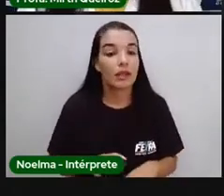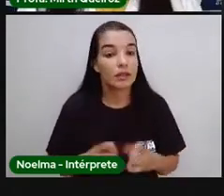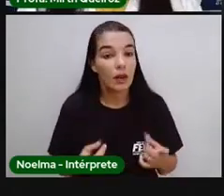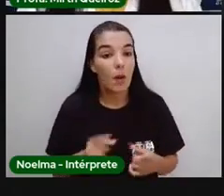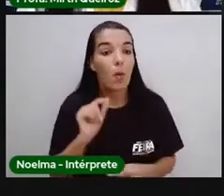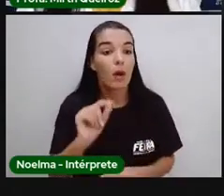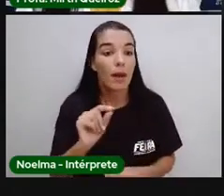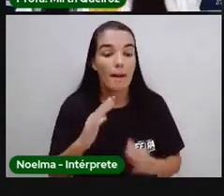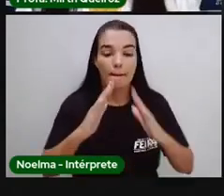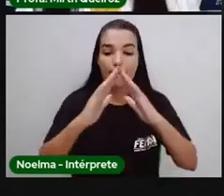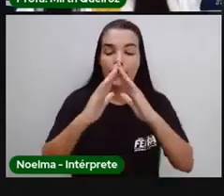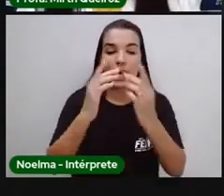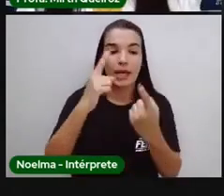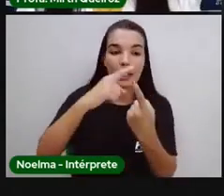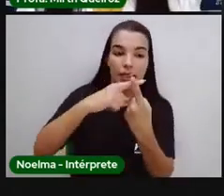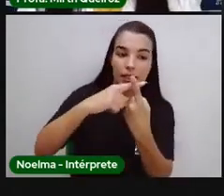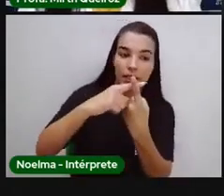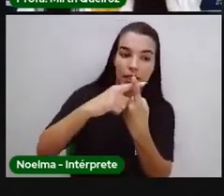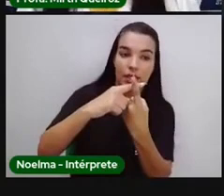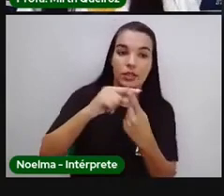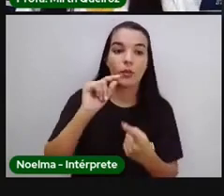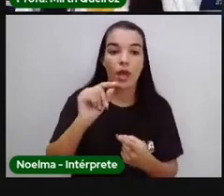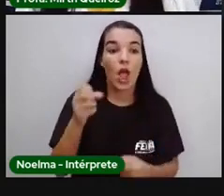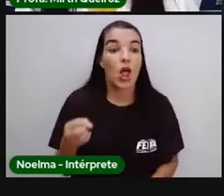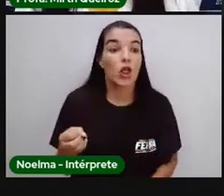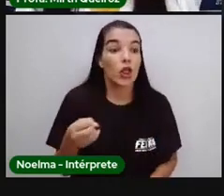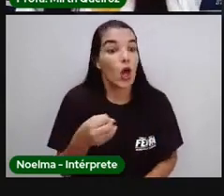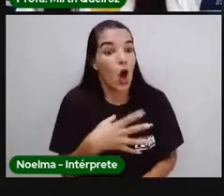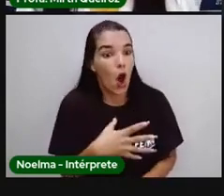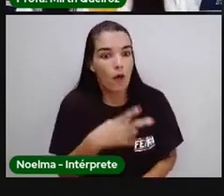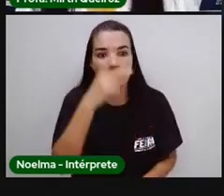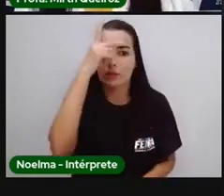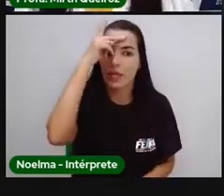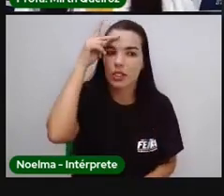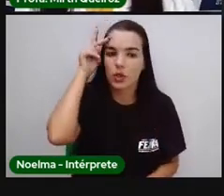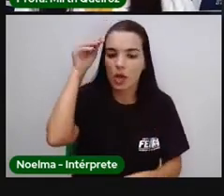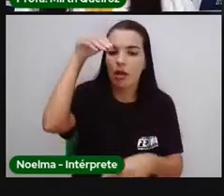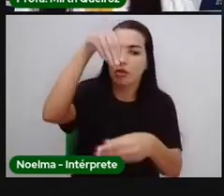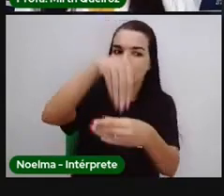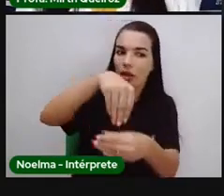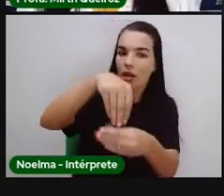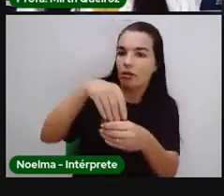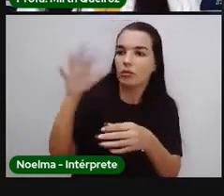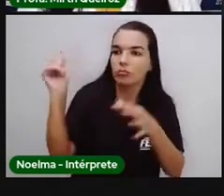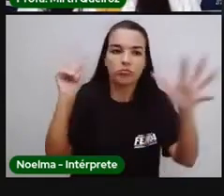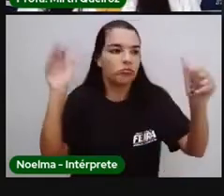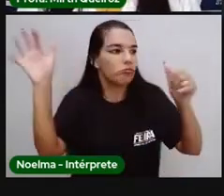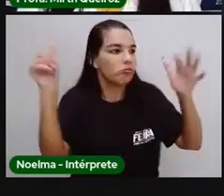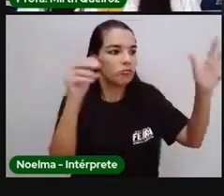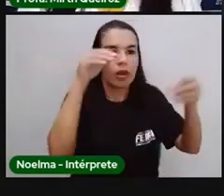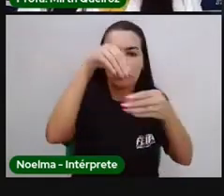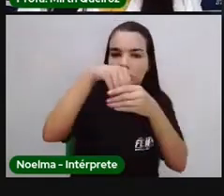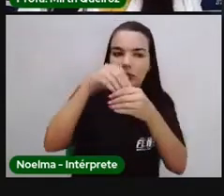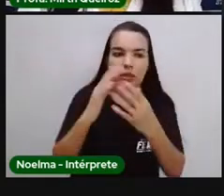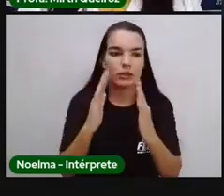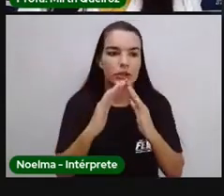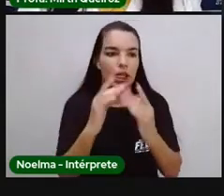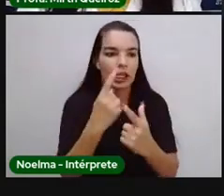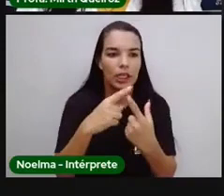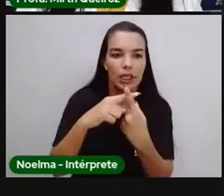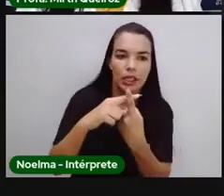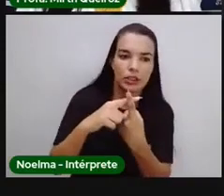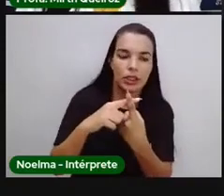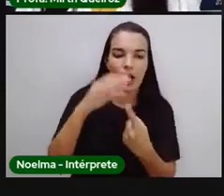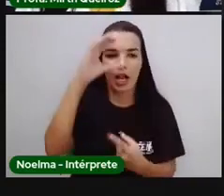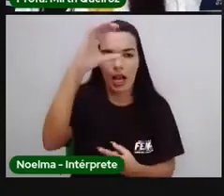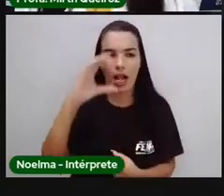significava novos fiéis. Por quê? Porque durante as navegações, eles iam conquistando os domínios, eles iam conquistando terras, né?